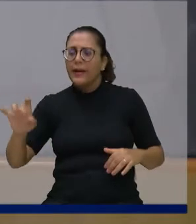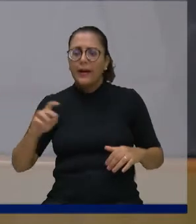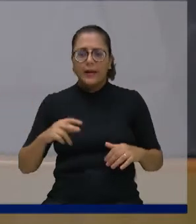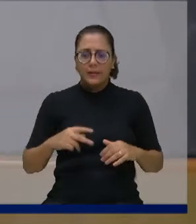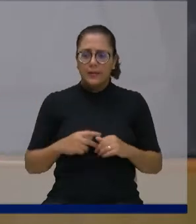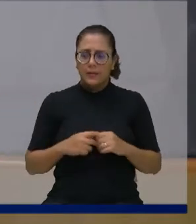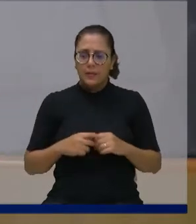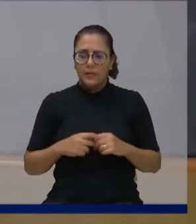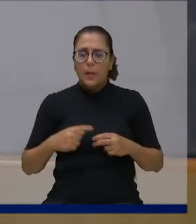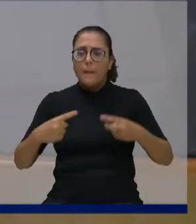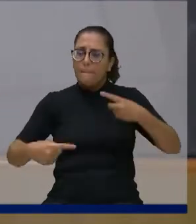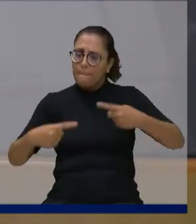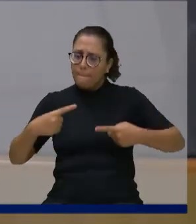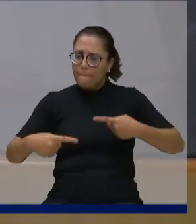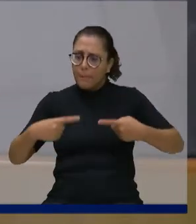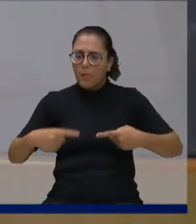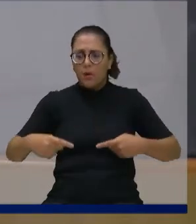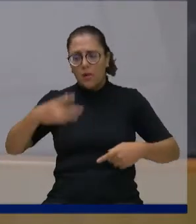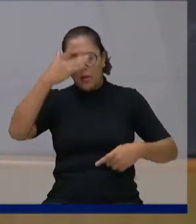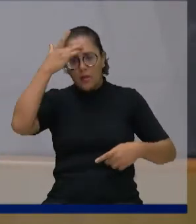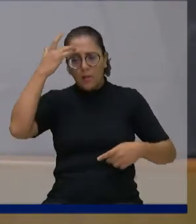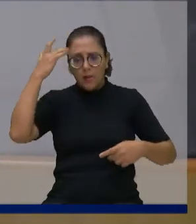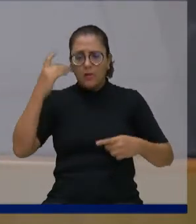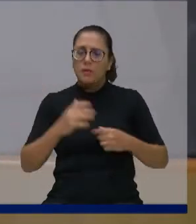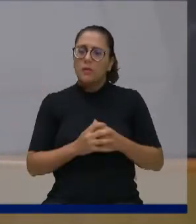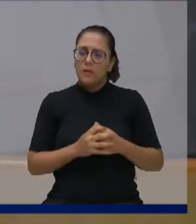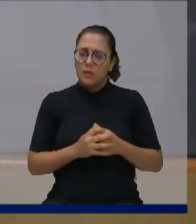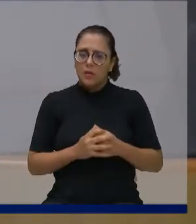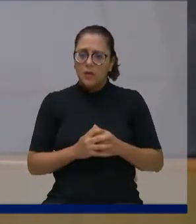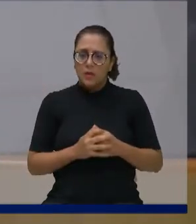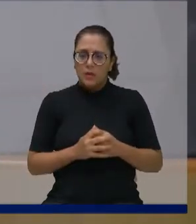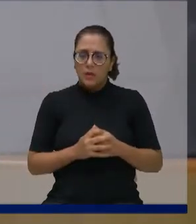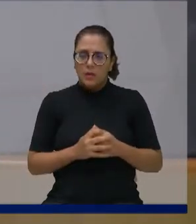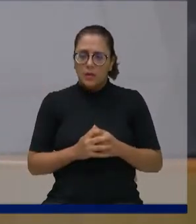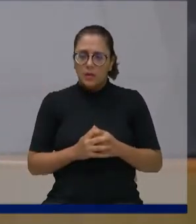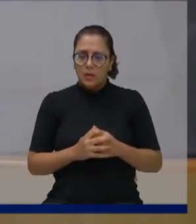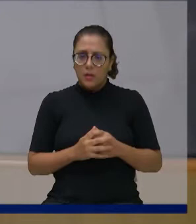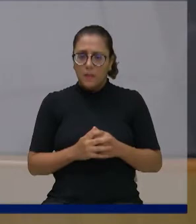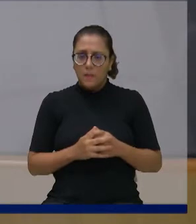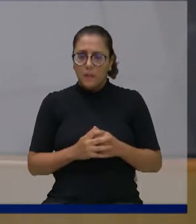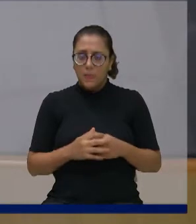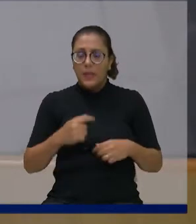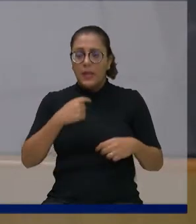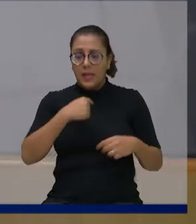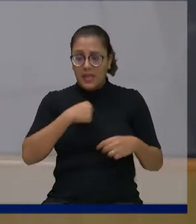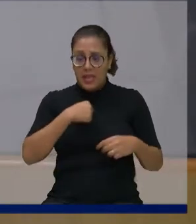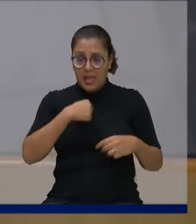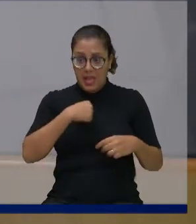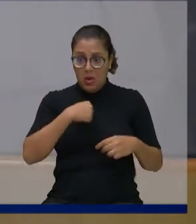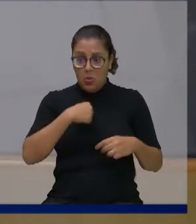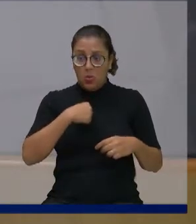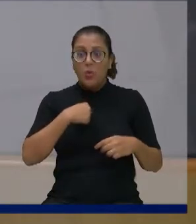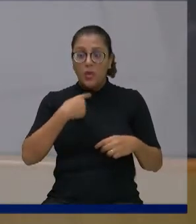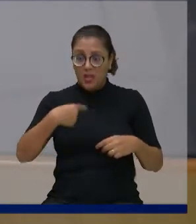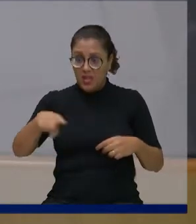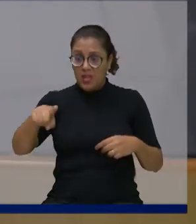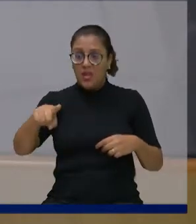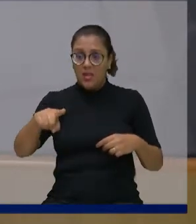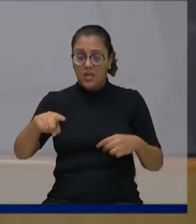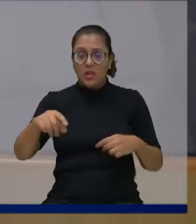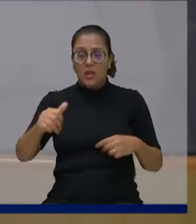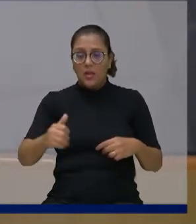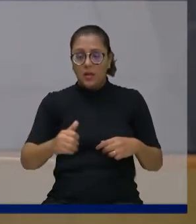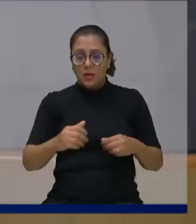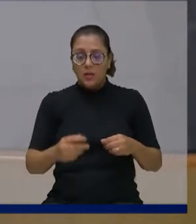mas também avaliando depois. Na verdade, esse convite veio para mim, para mim e para a Índia. Foi para o